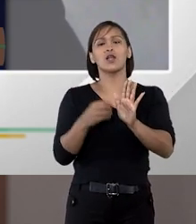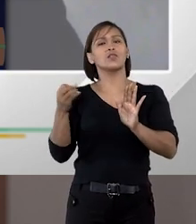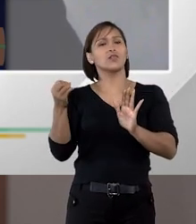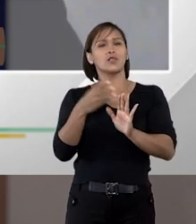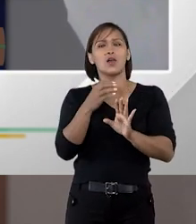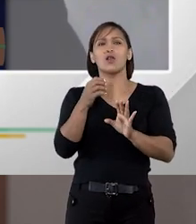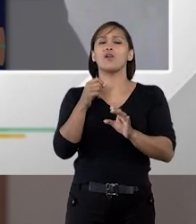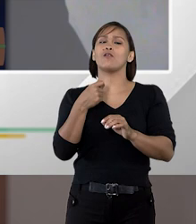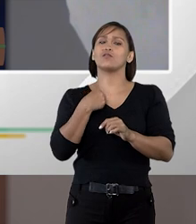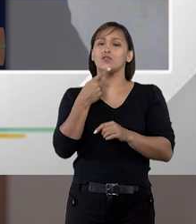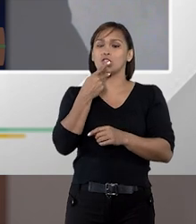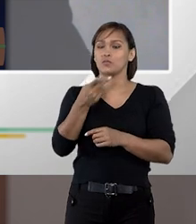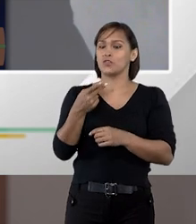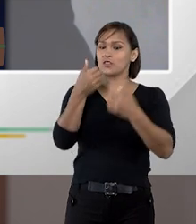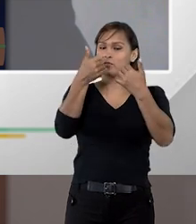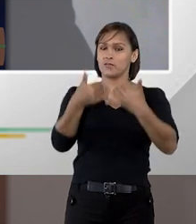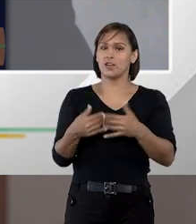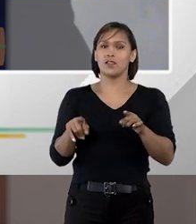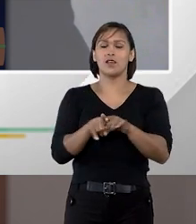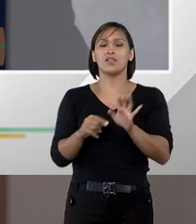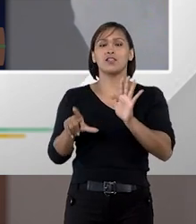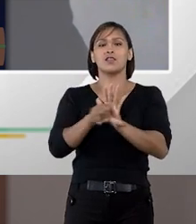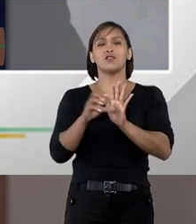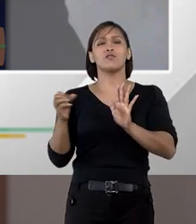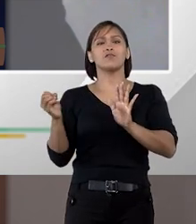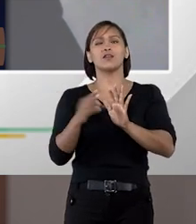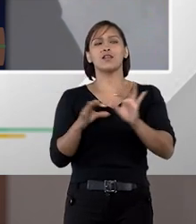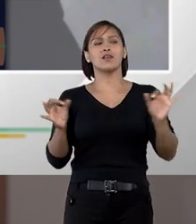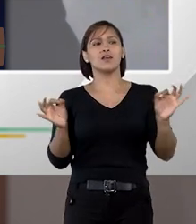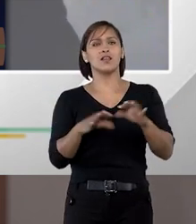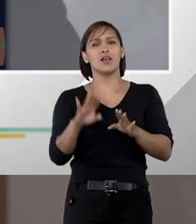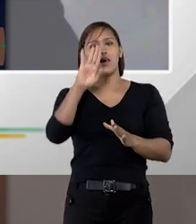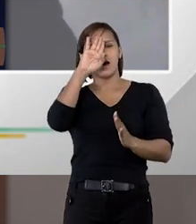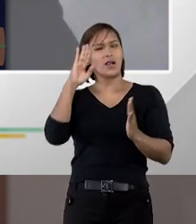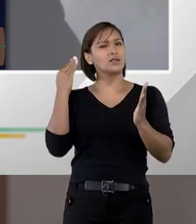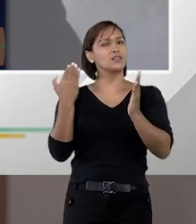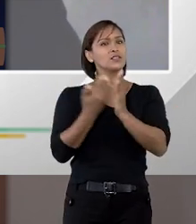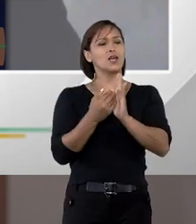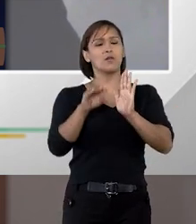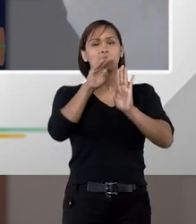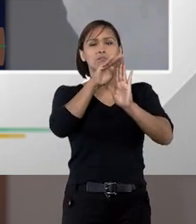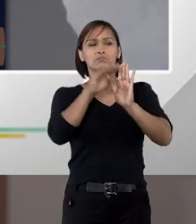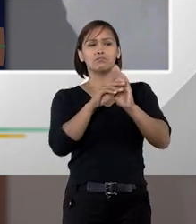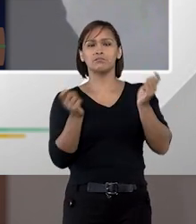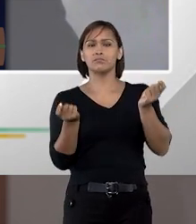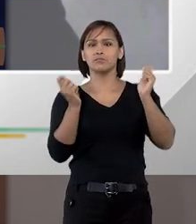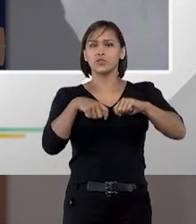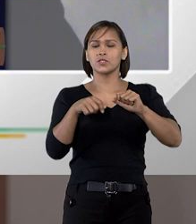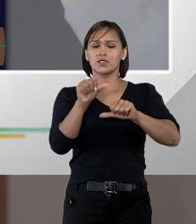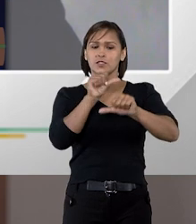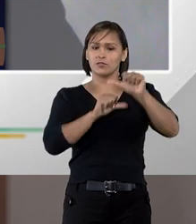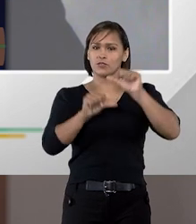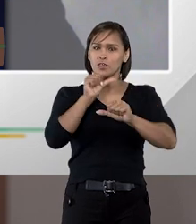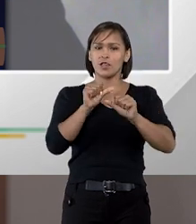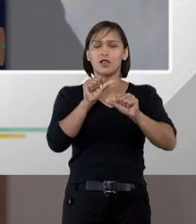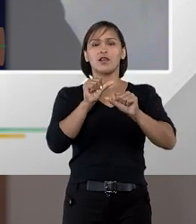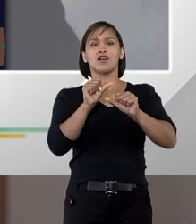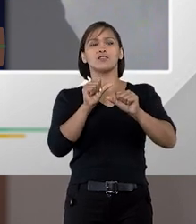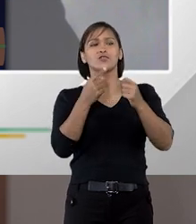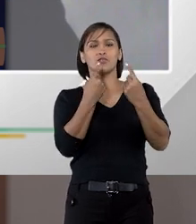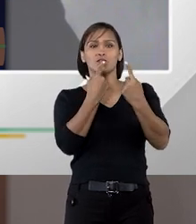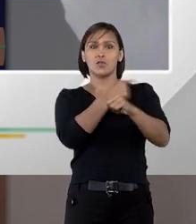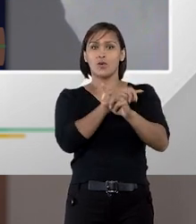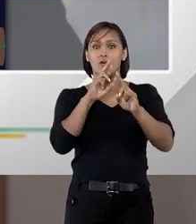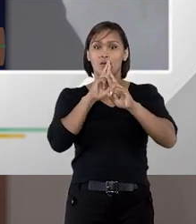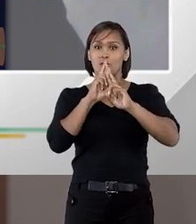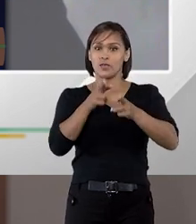aqui grandes inovações como já adiantado a nova lei ela acaba reconhecendo essa possibilidade de meios alternativos de solução